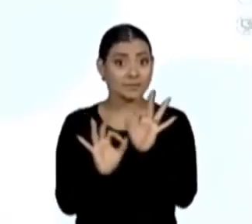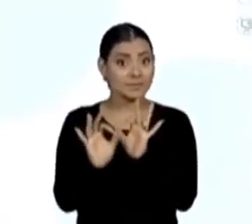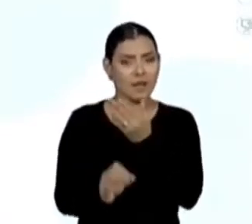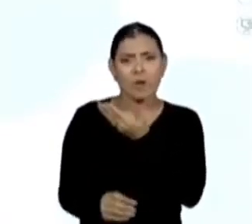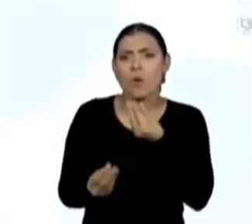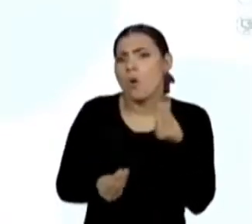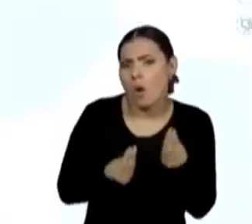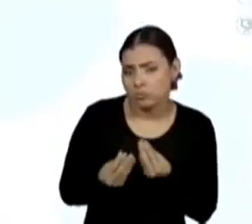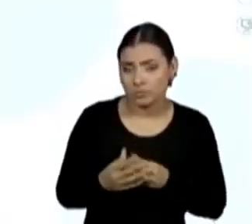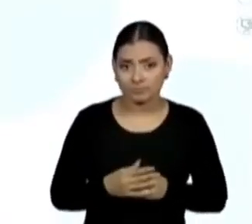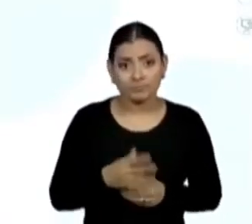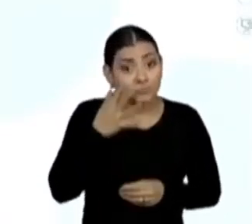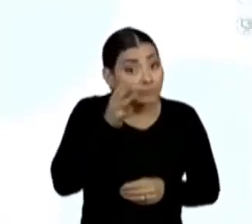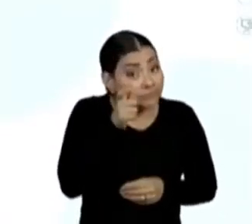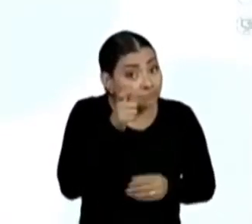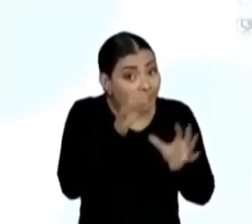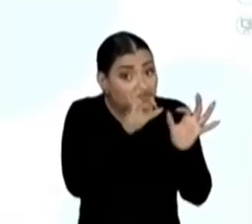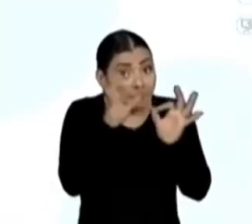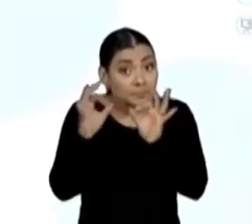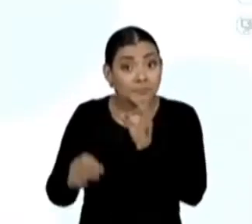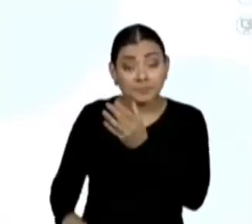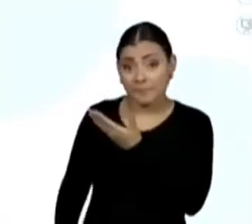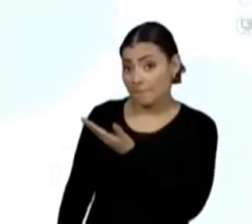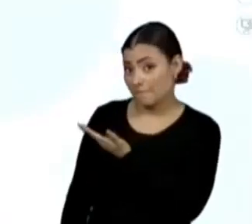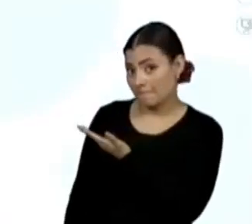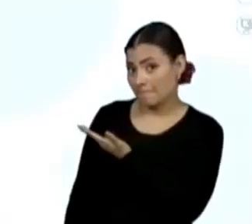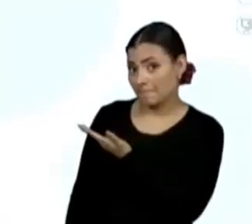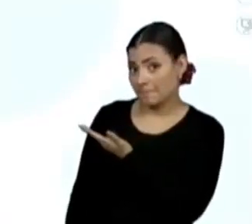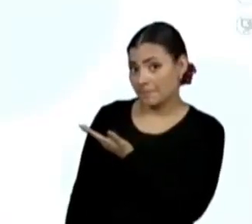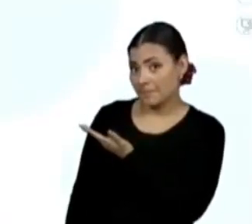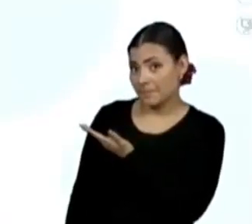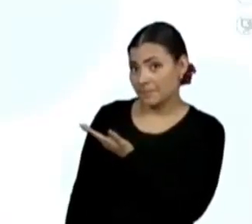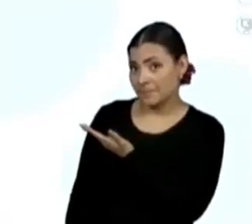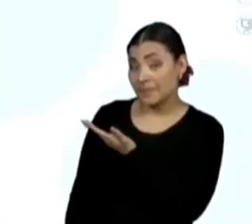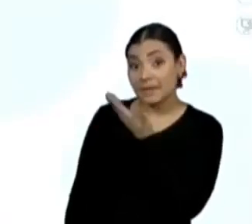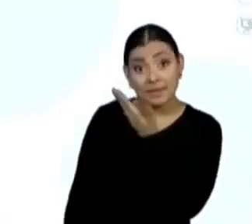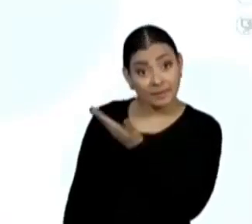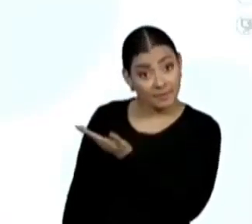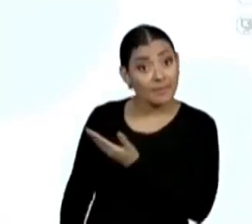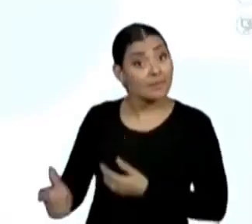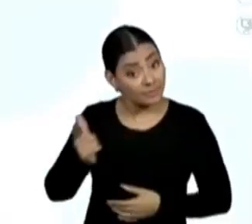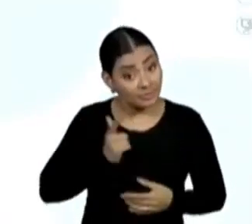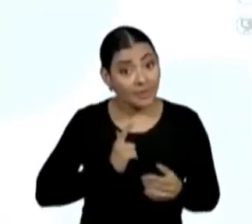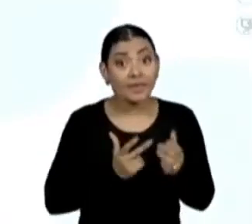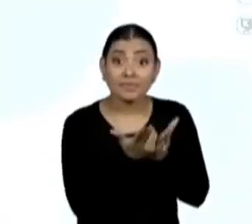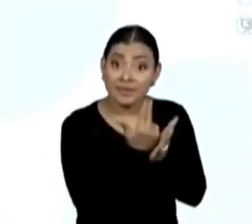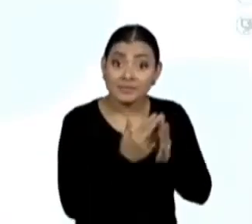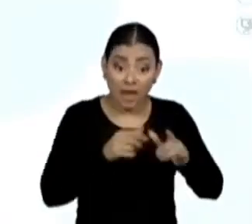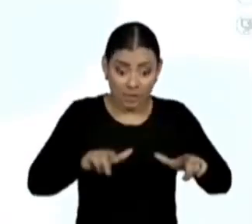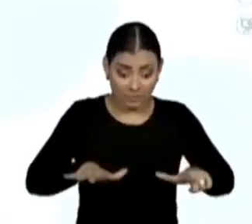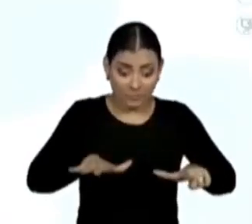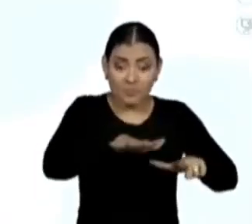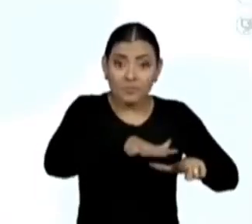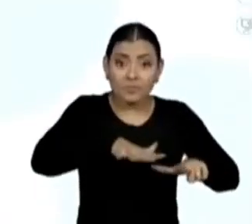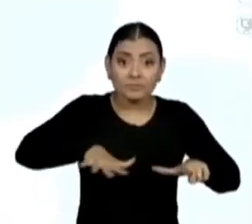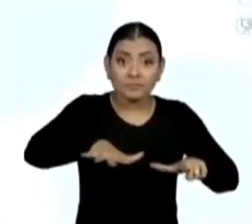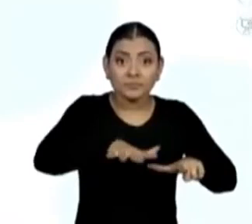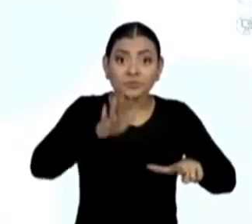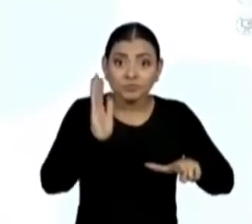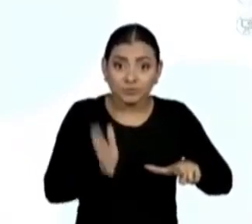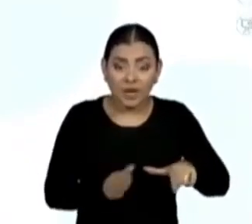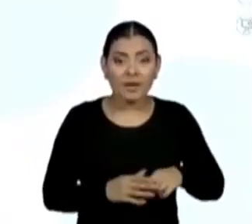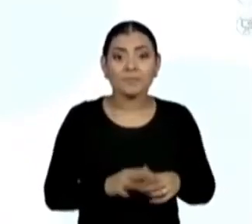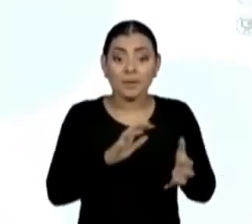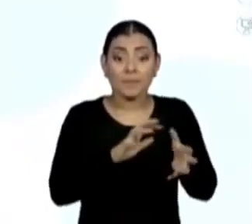Mayara. Observem a tabela que está na tela. A gente tem aqui a planificação, os